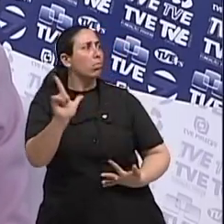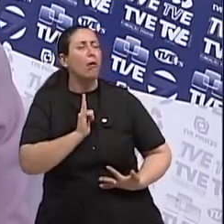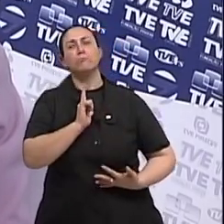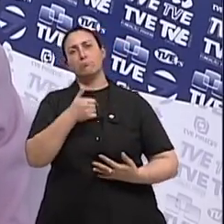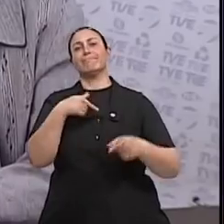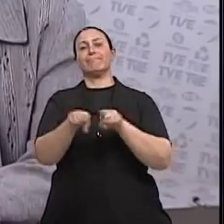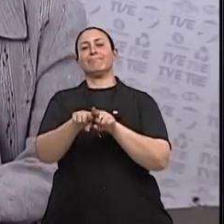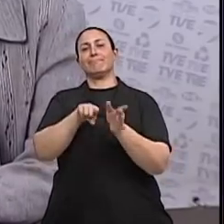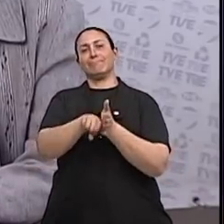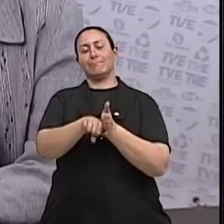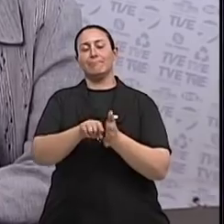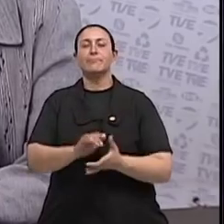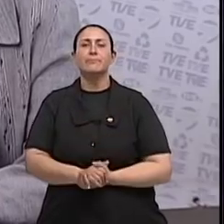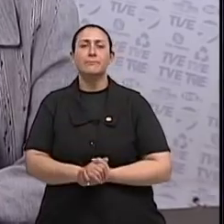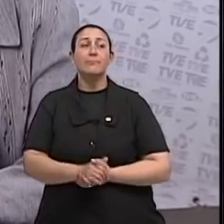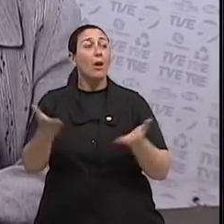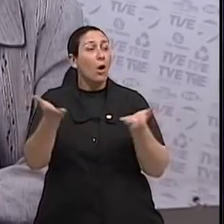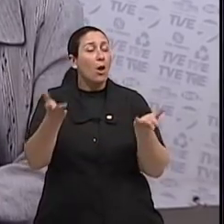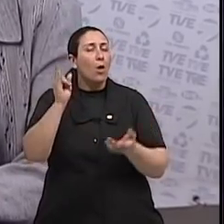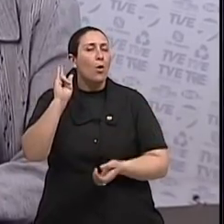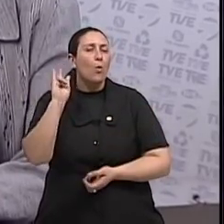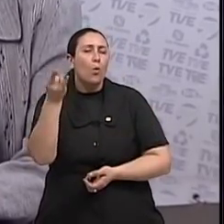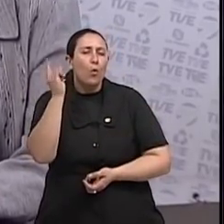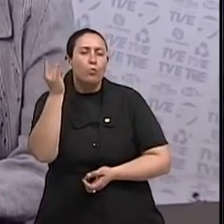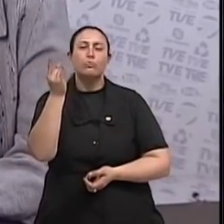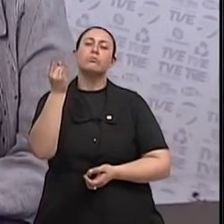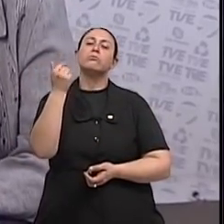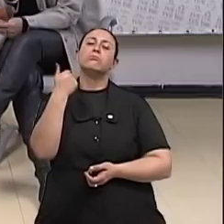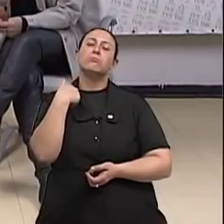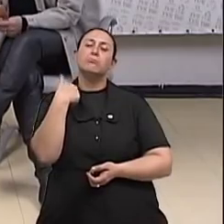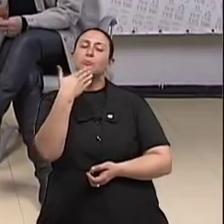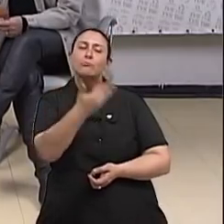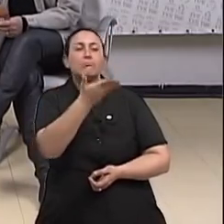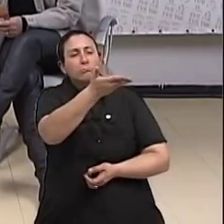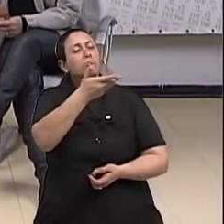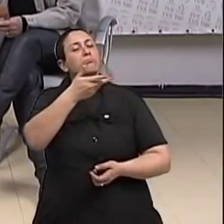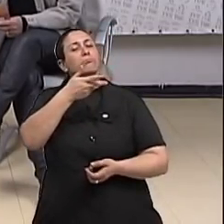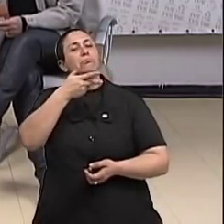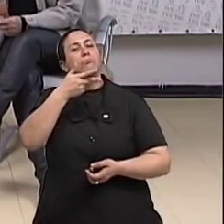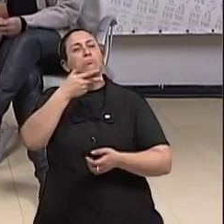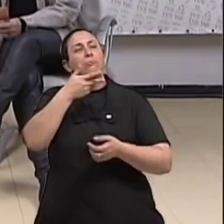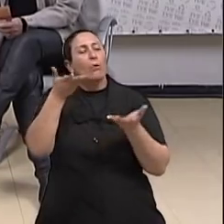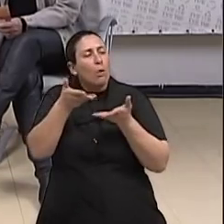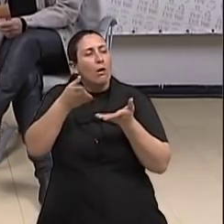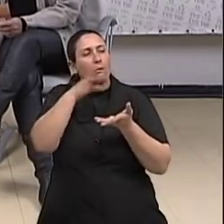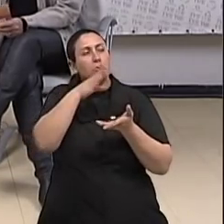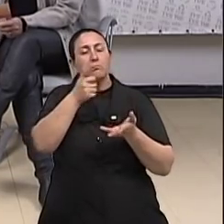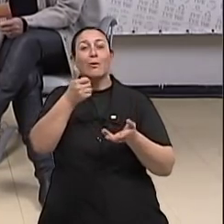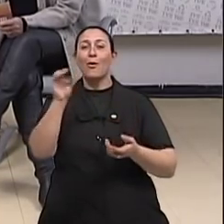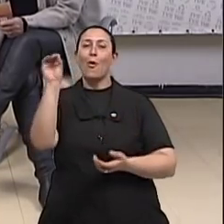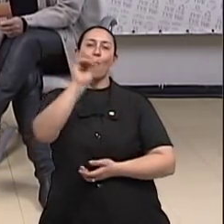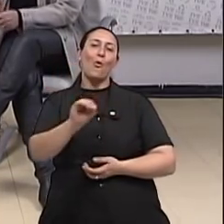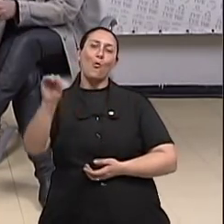rotina. ok. Ok. Doutora, estamos no último minuto. Eu vou lhe ofertar esse último minuto para falar para as mulheres. Outubro rosa,